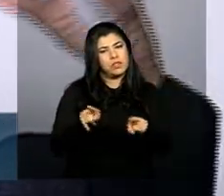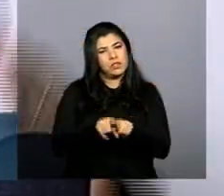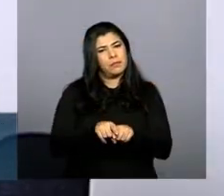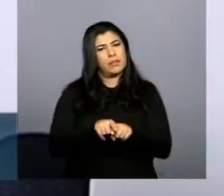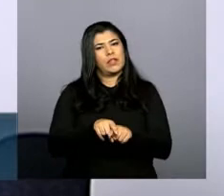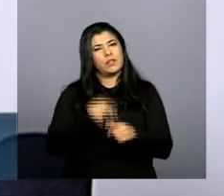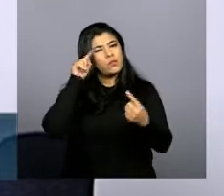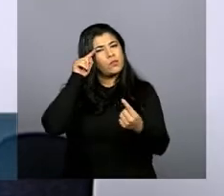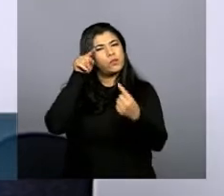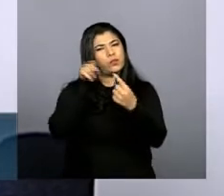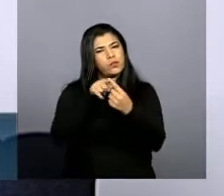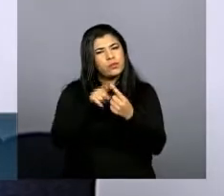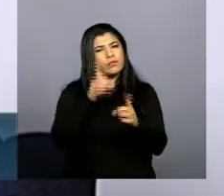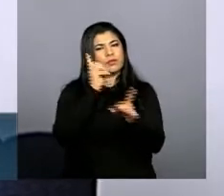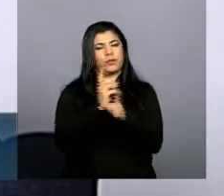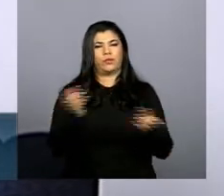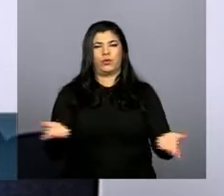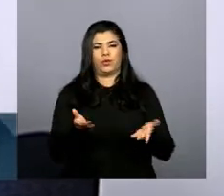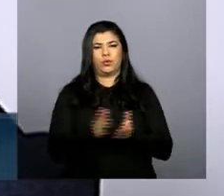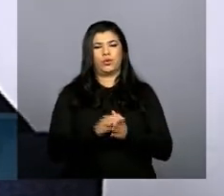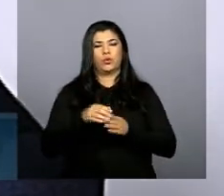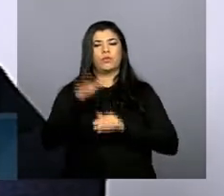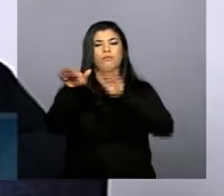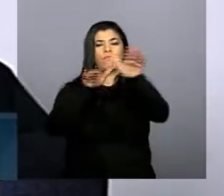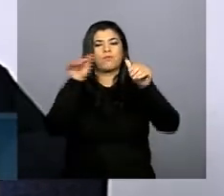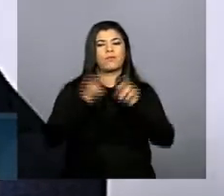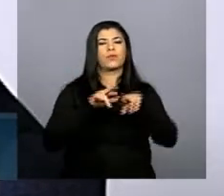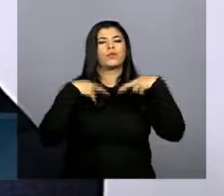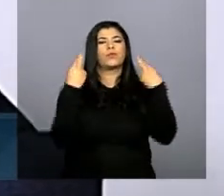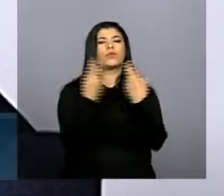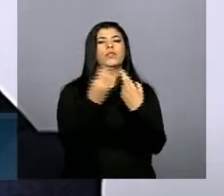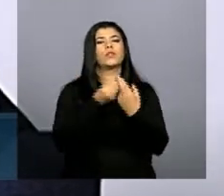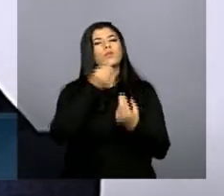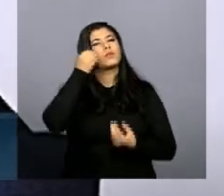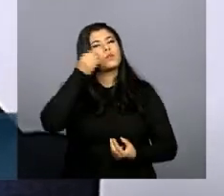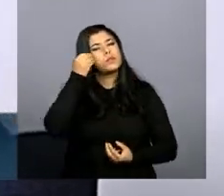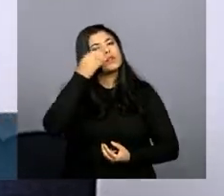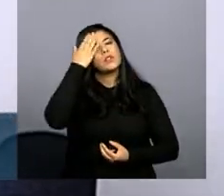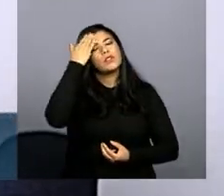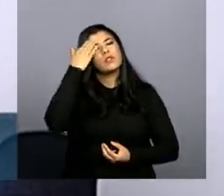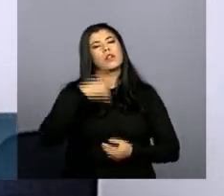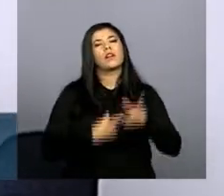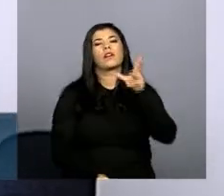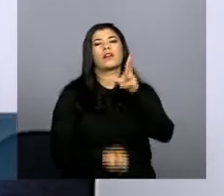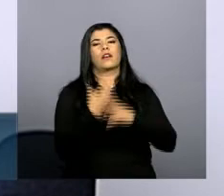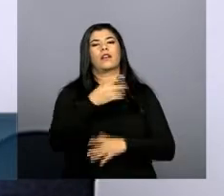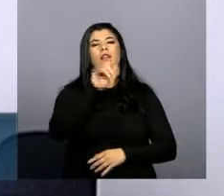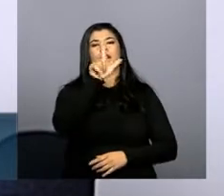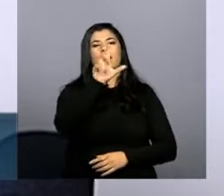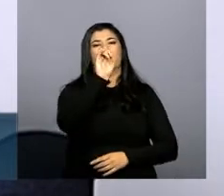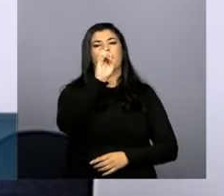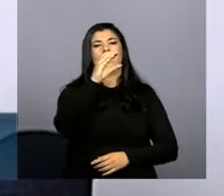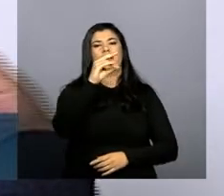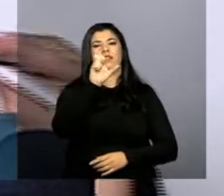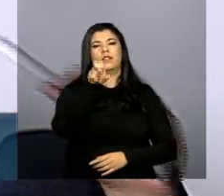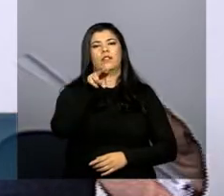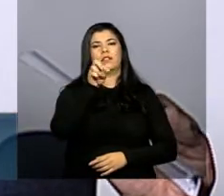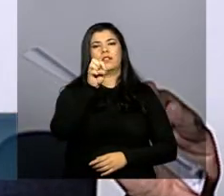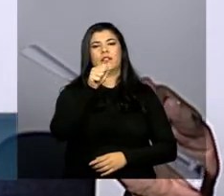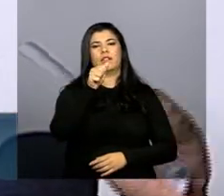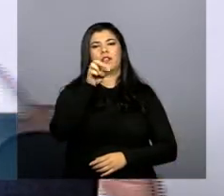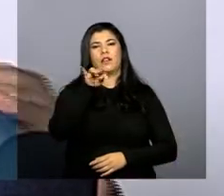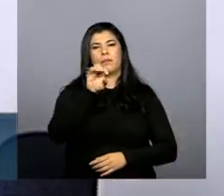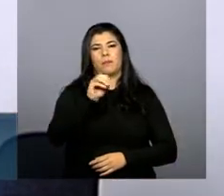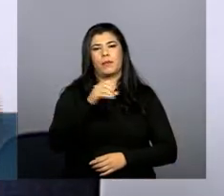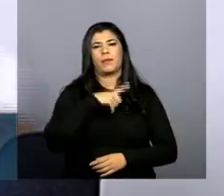juntar a obrigação de fazer CAR a obrigação de fazer licenciamento ambiental modernizar e dar um padrão